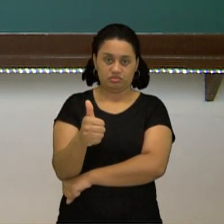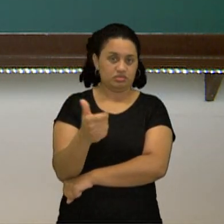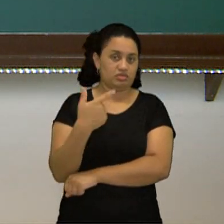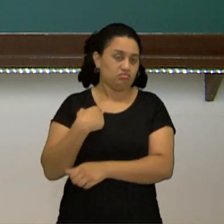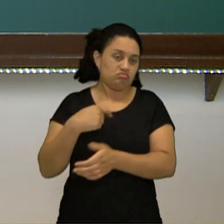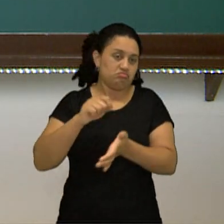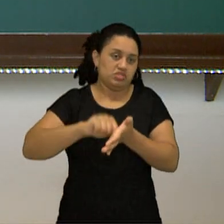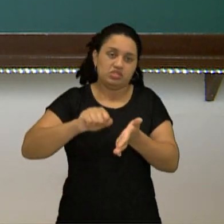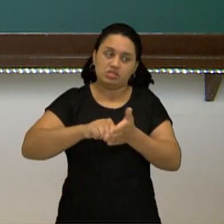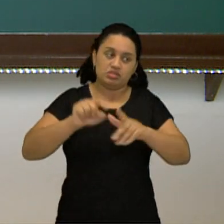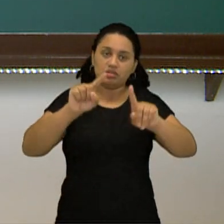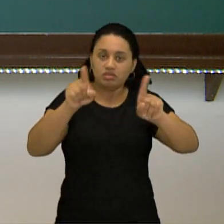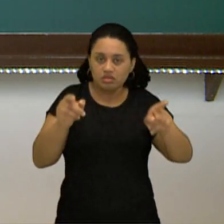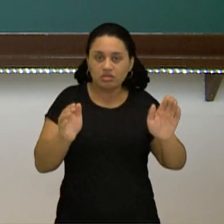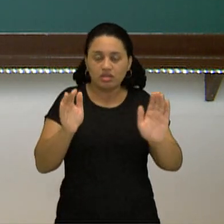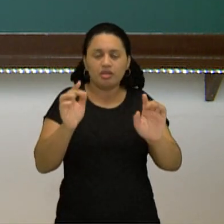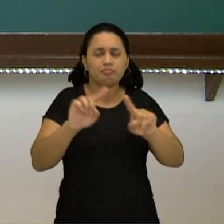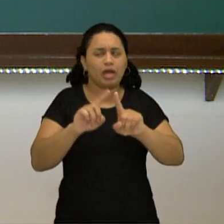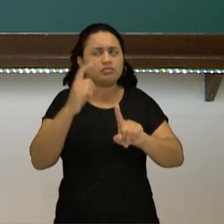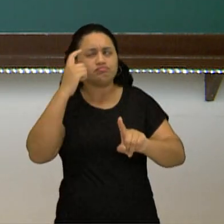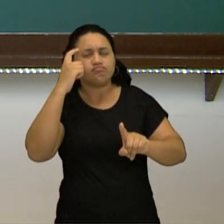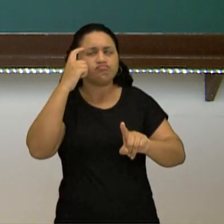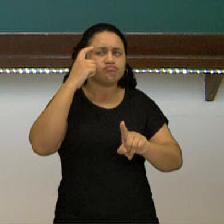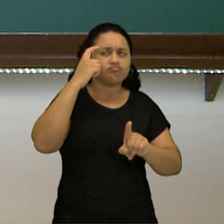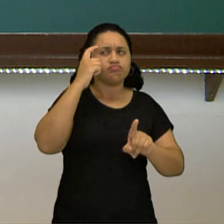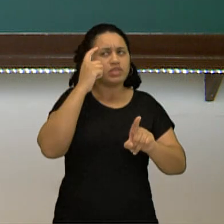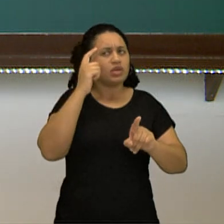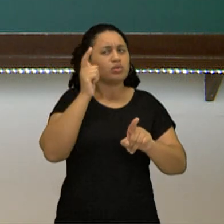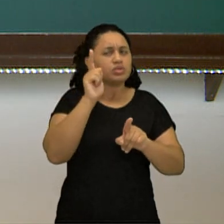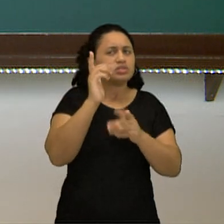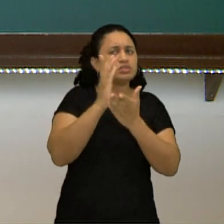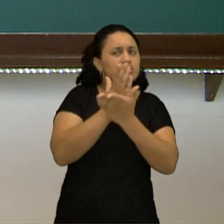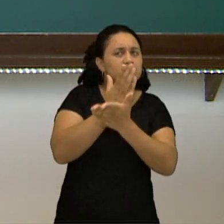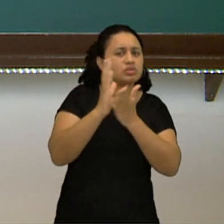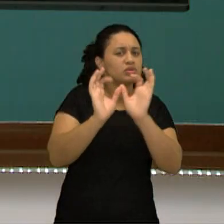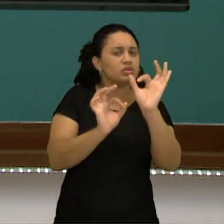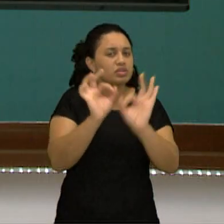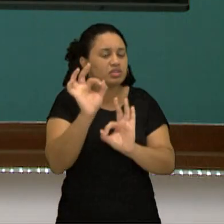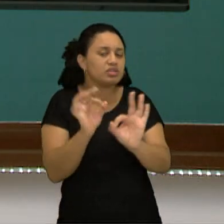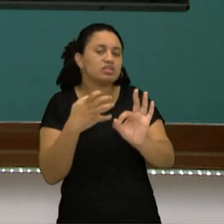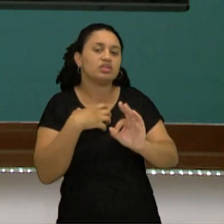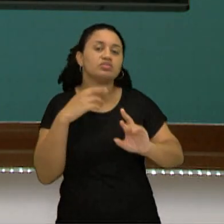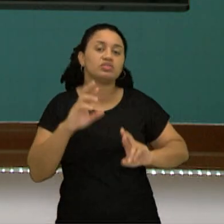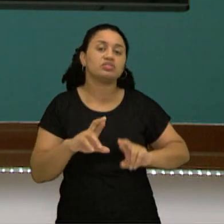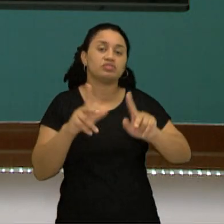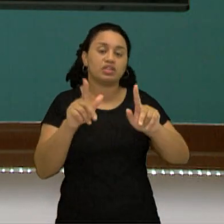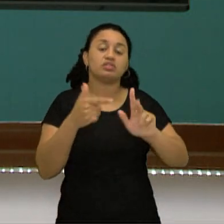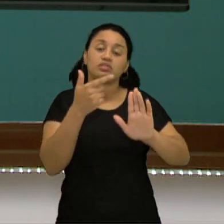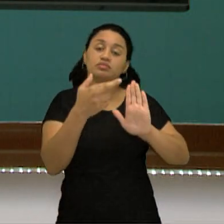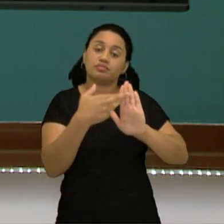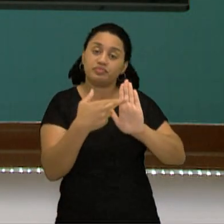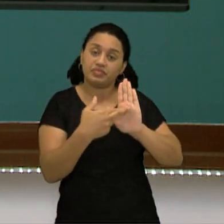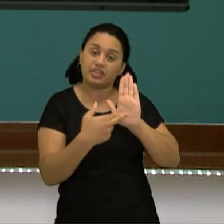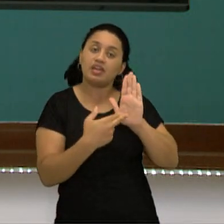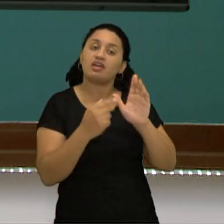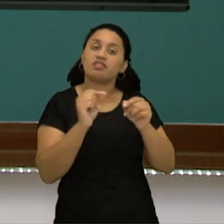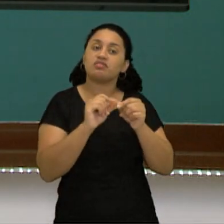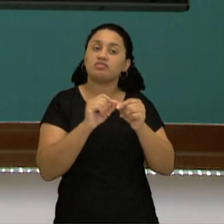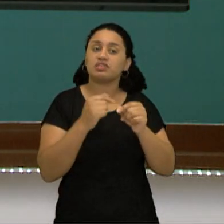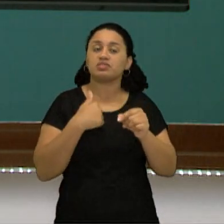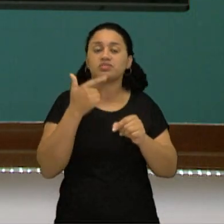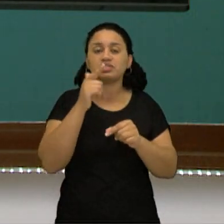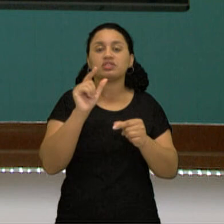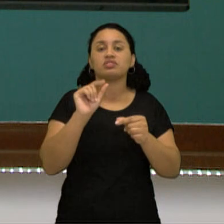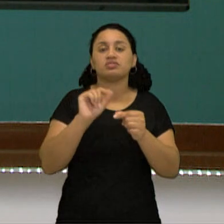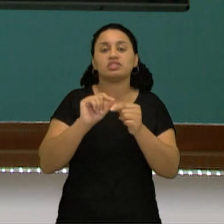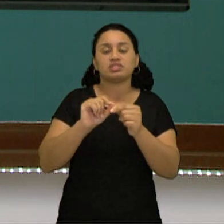o parênteses, eu associei de forma diferente. Então essa propriedade aqui que me permite fazer isso